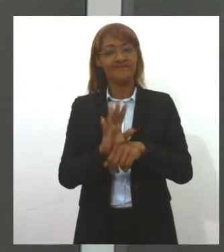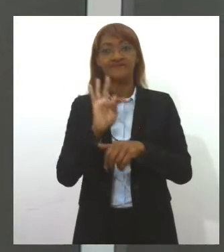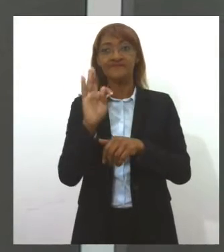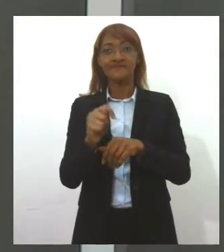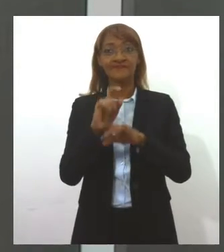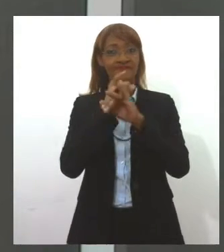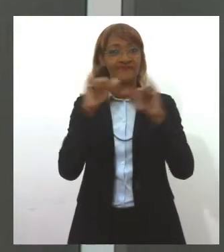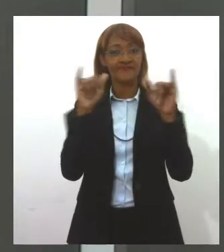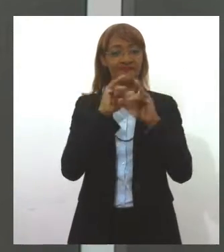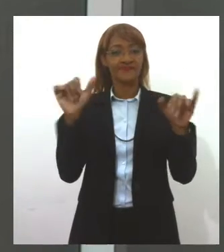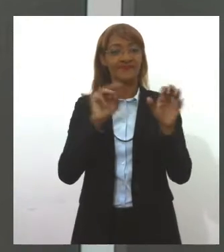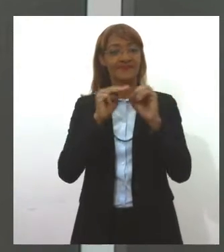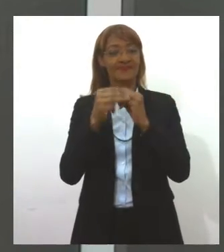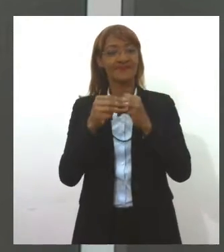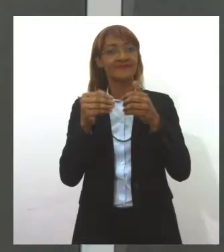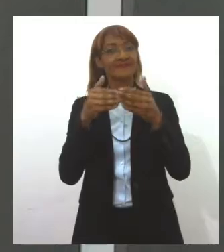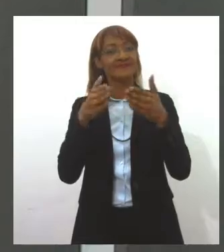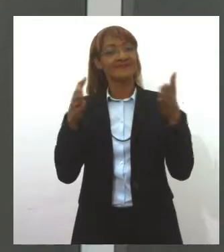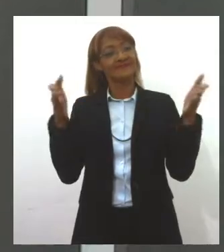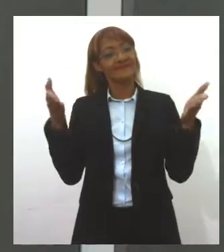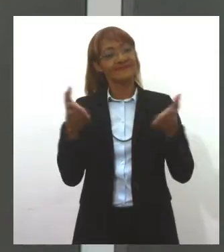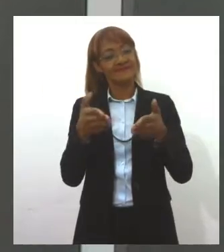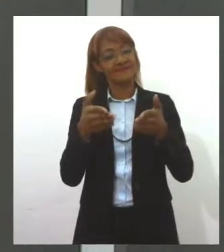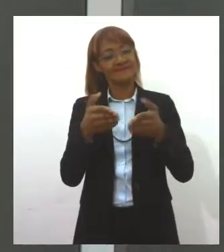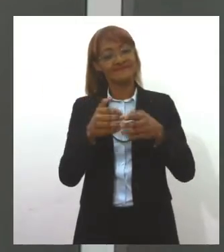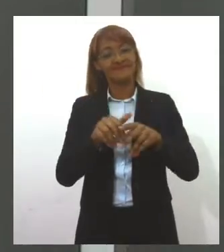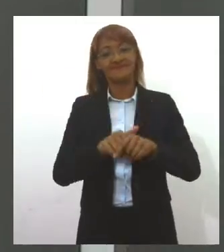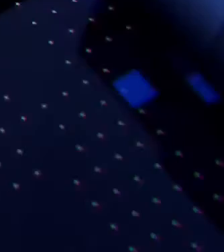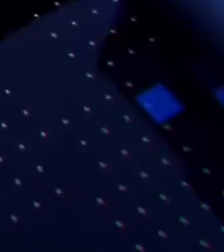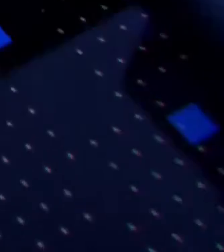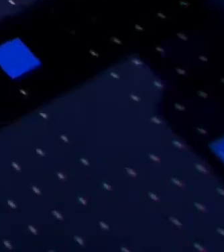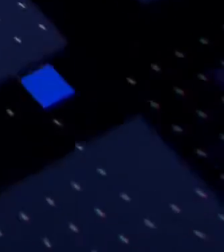mais no Jornal da Lese, segunda edição, que está só começando.